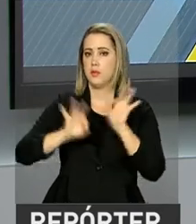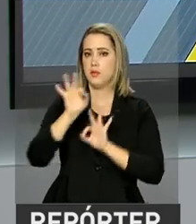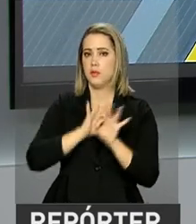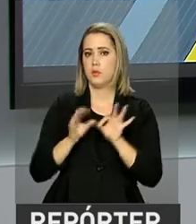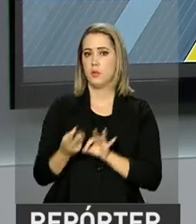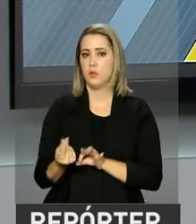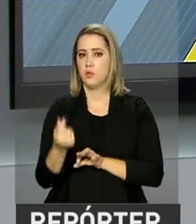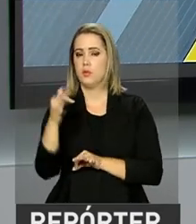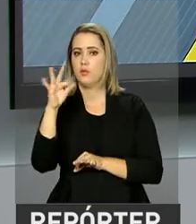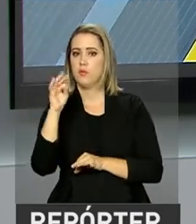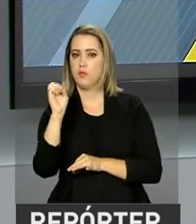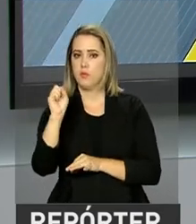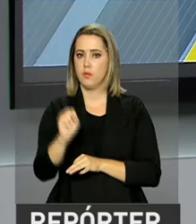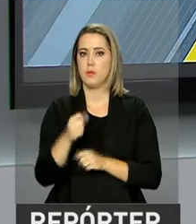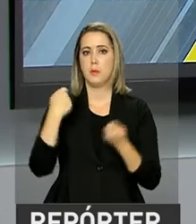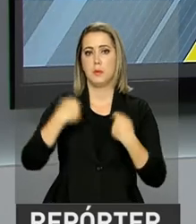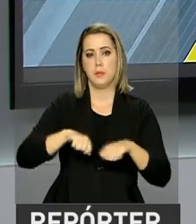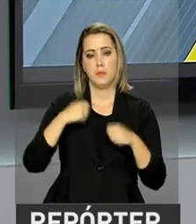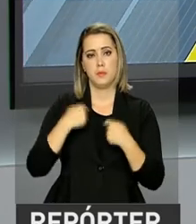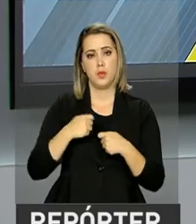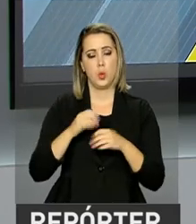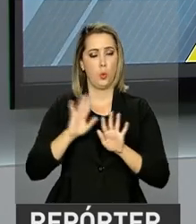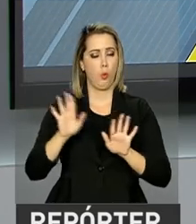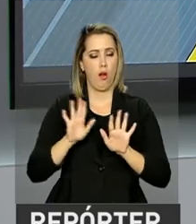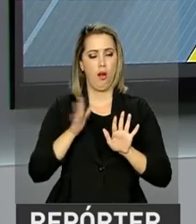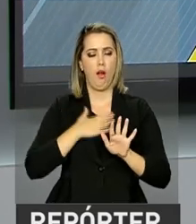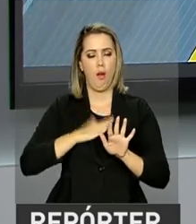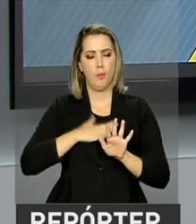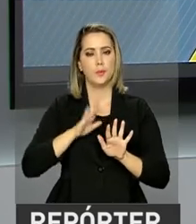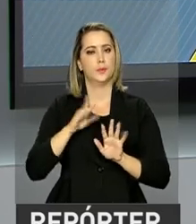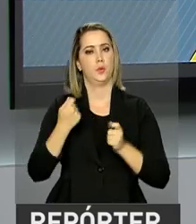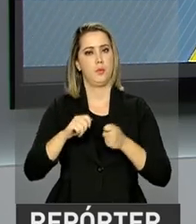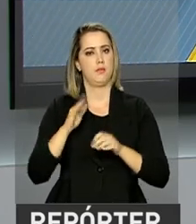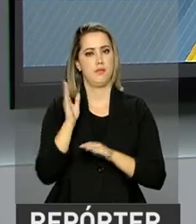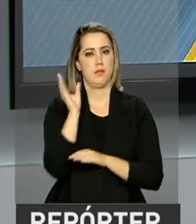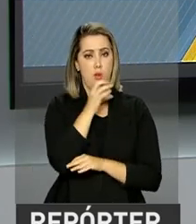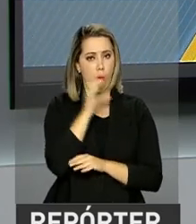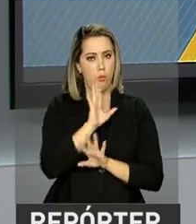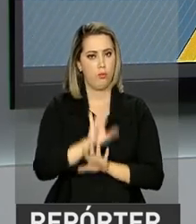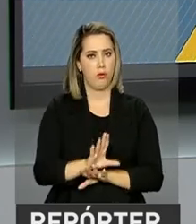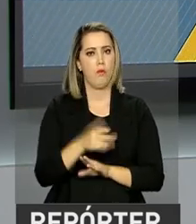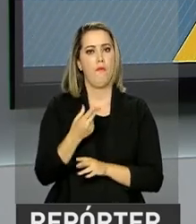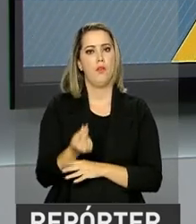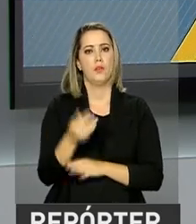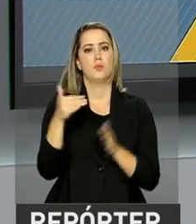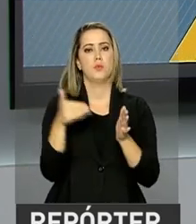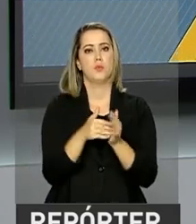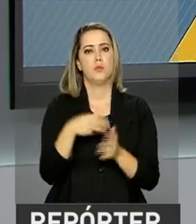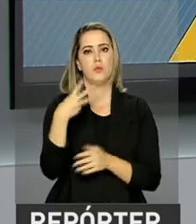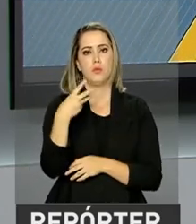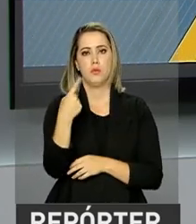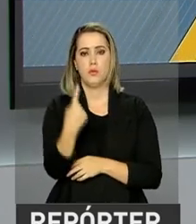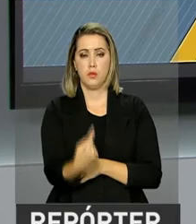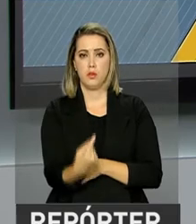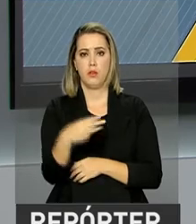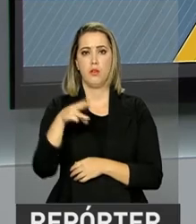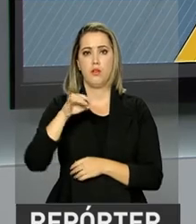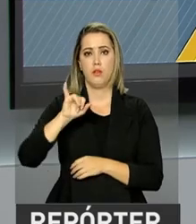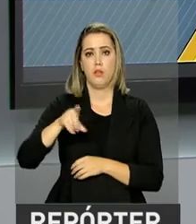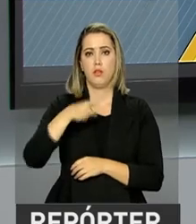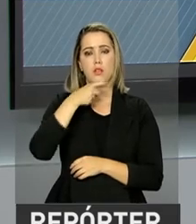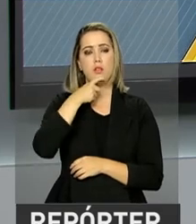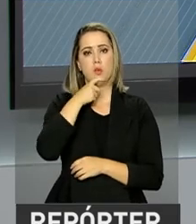para o dinheiro do FGTS, não precisa correr. Os valores podem ser sacados até o dia 31 de julho.